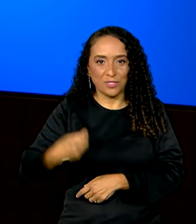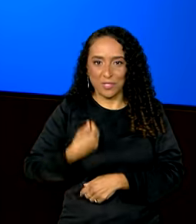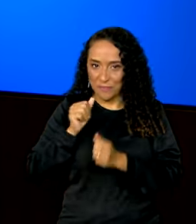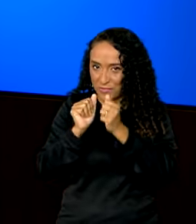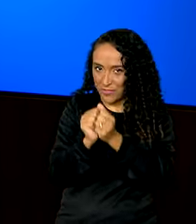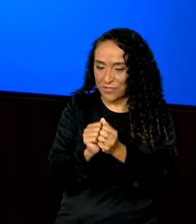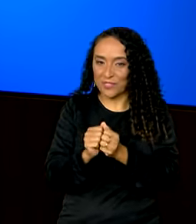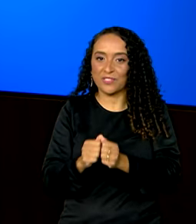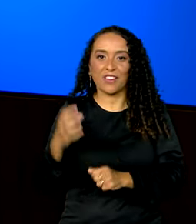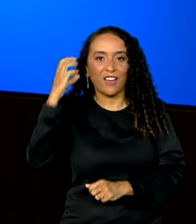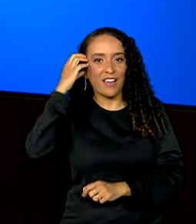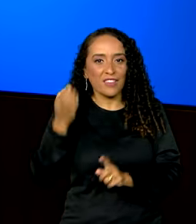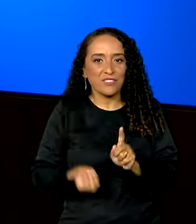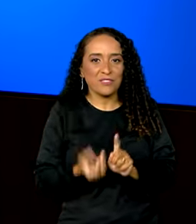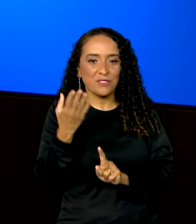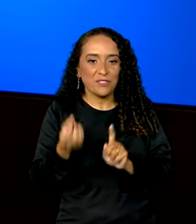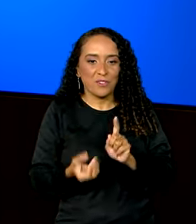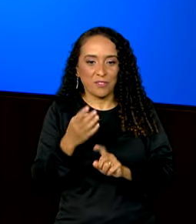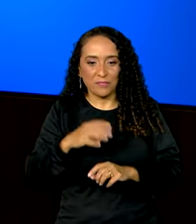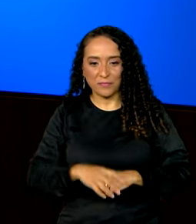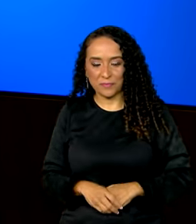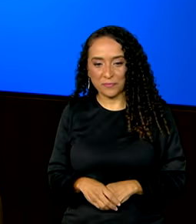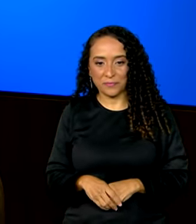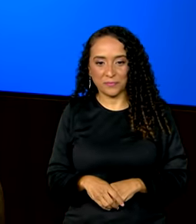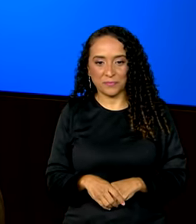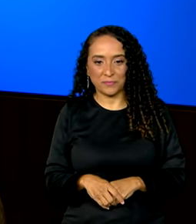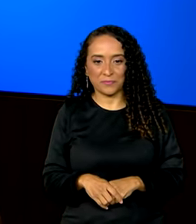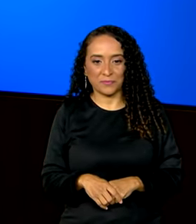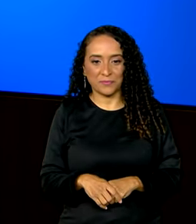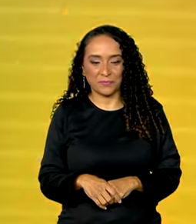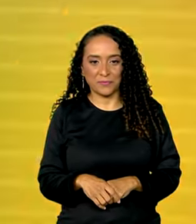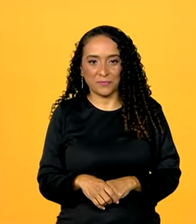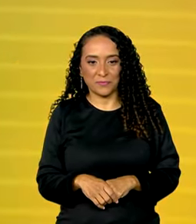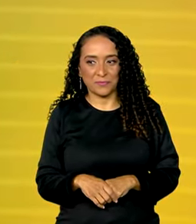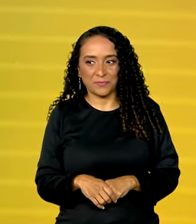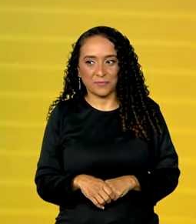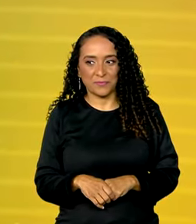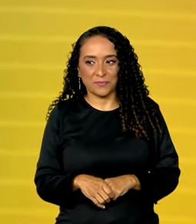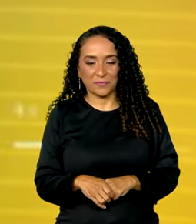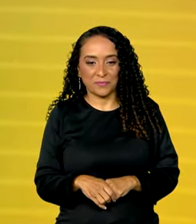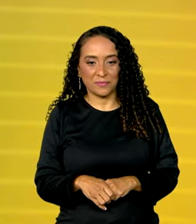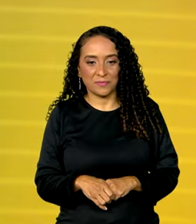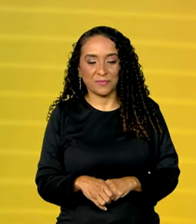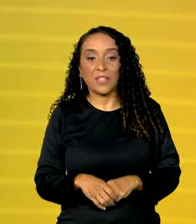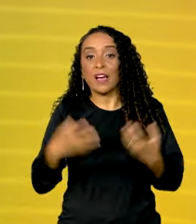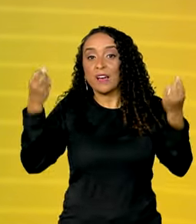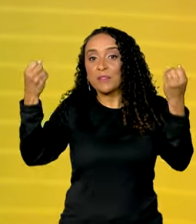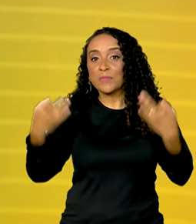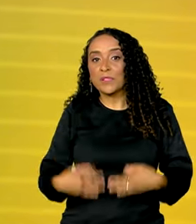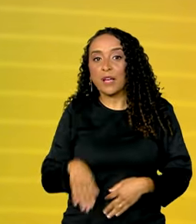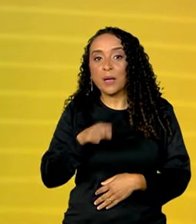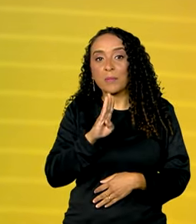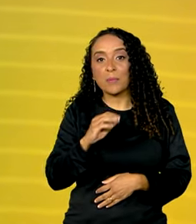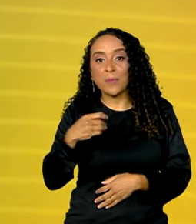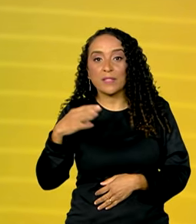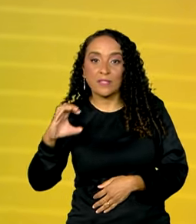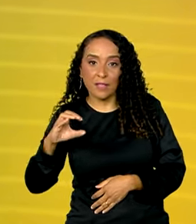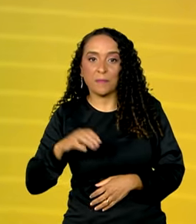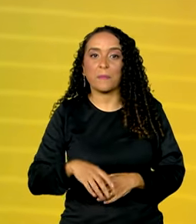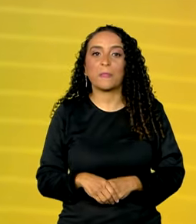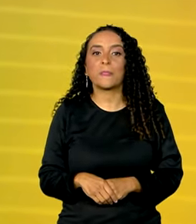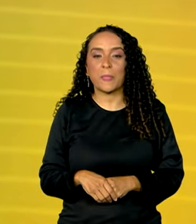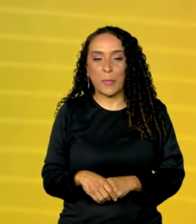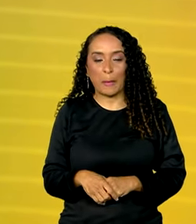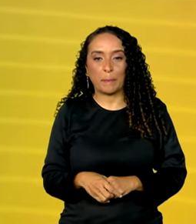juntos. radiogov.ebc.com.br. Te espero! Vamos falar agora do BPC, o Benefício